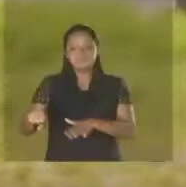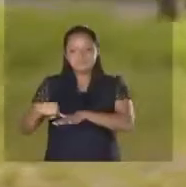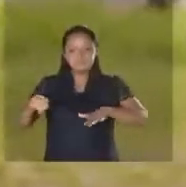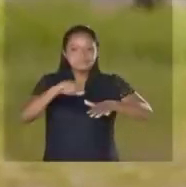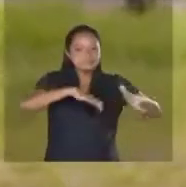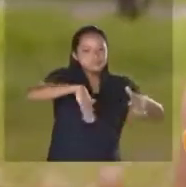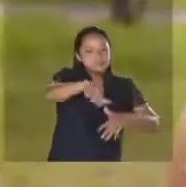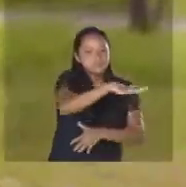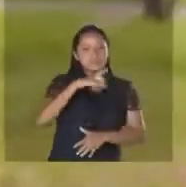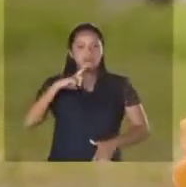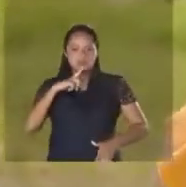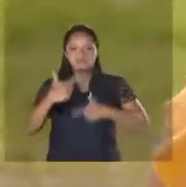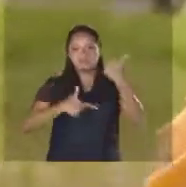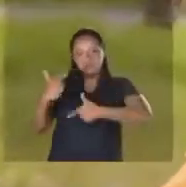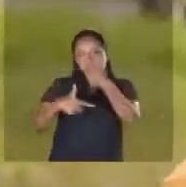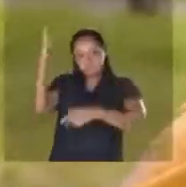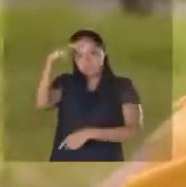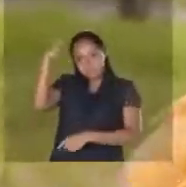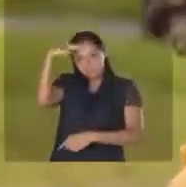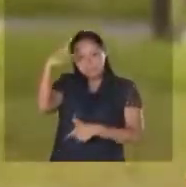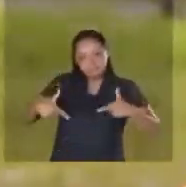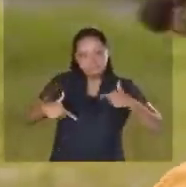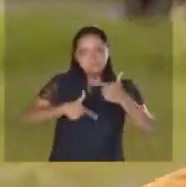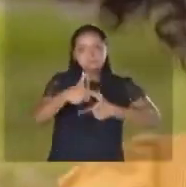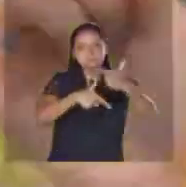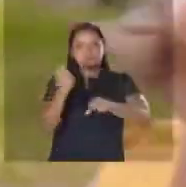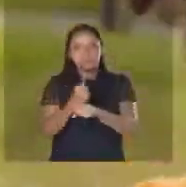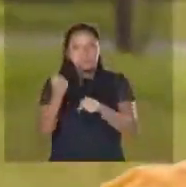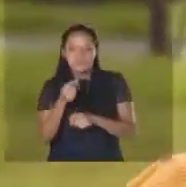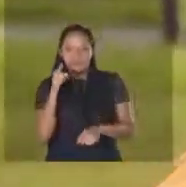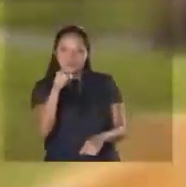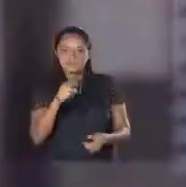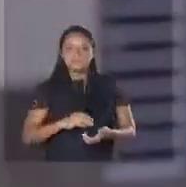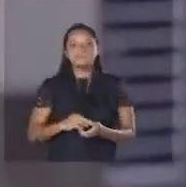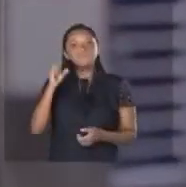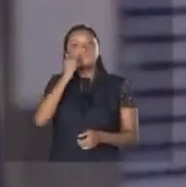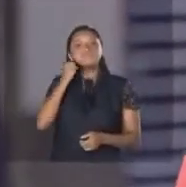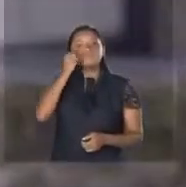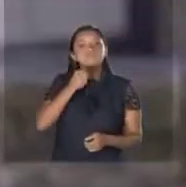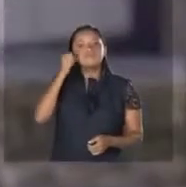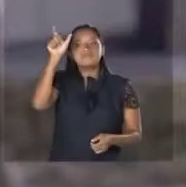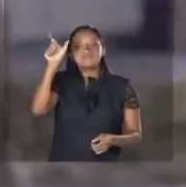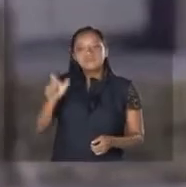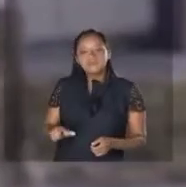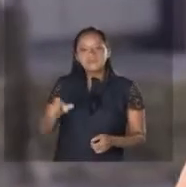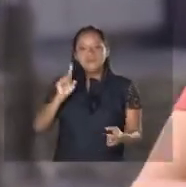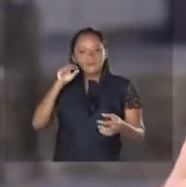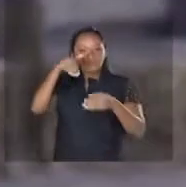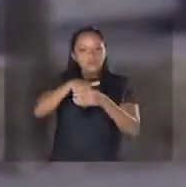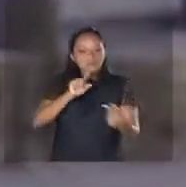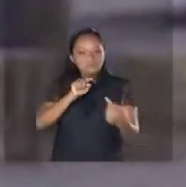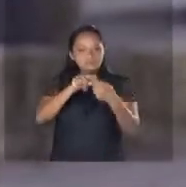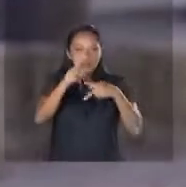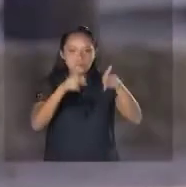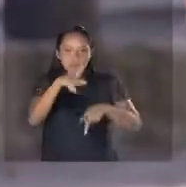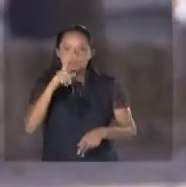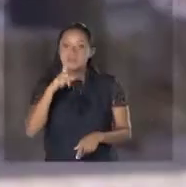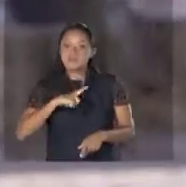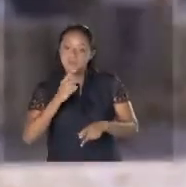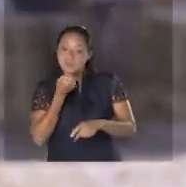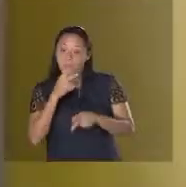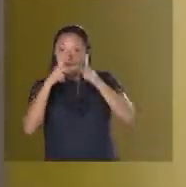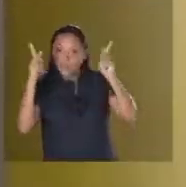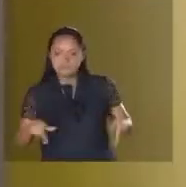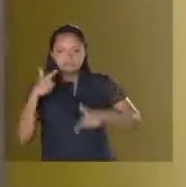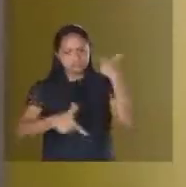Do Sertão ao Litoral tem trabalho de Rafael. São obras e ações feitas para você. Um bom senador é aquele que volta em sintonia com o povo e tem bons